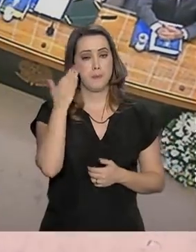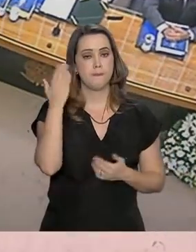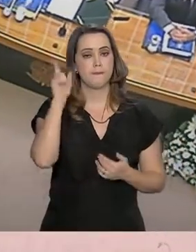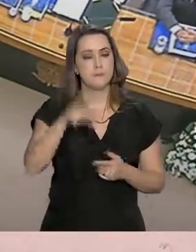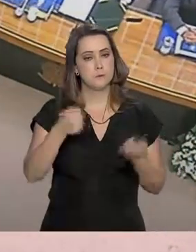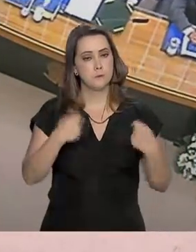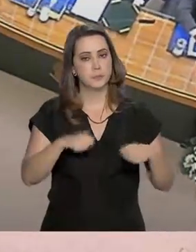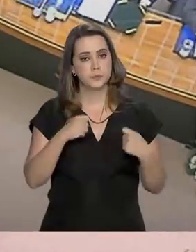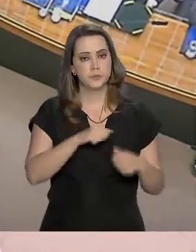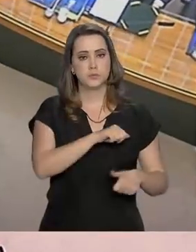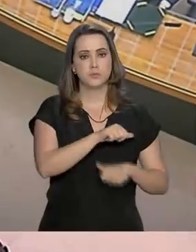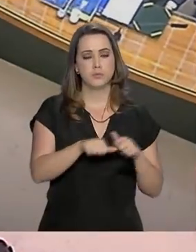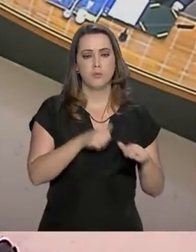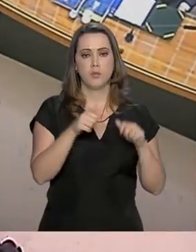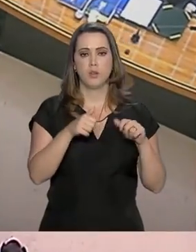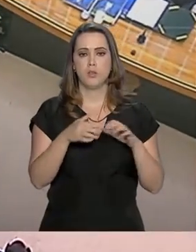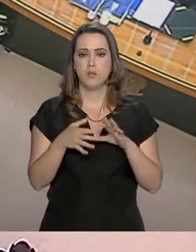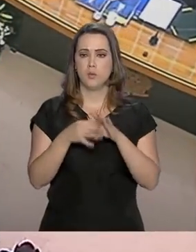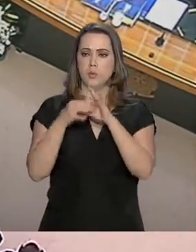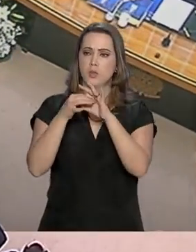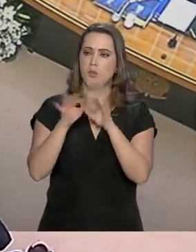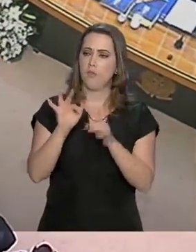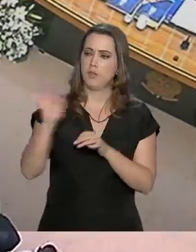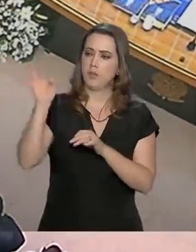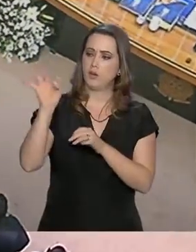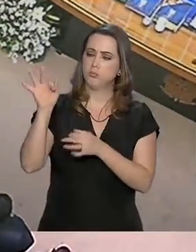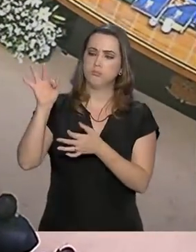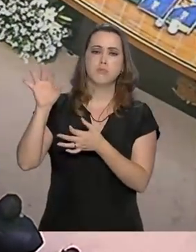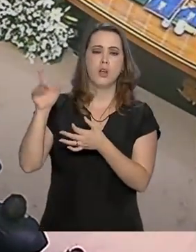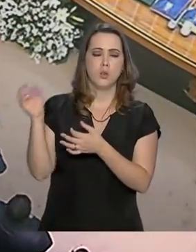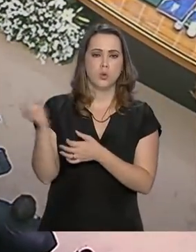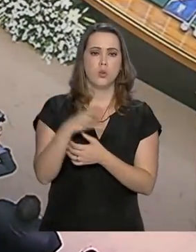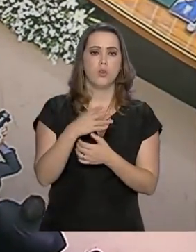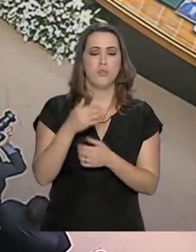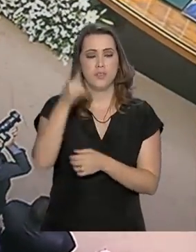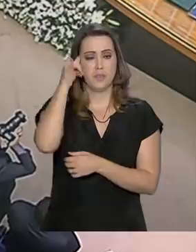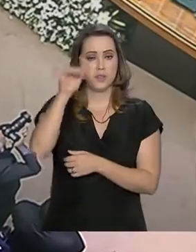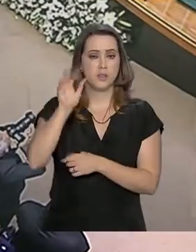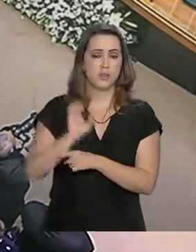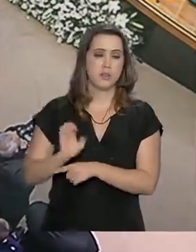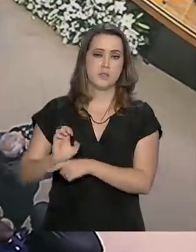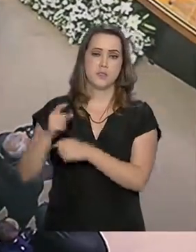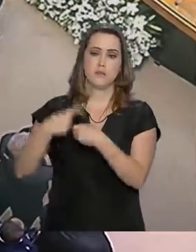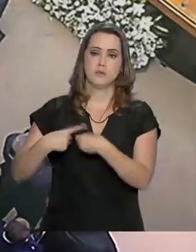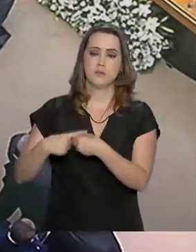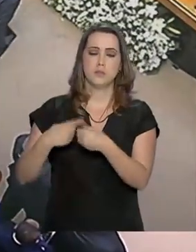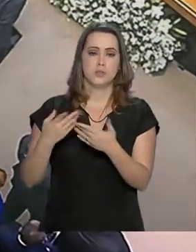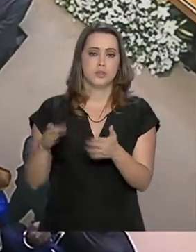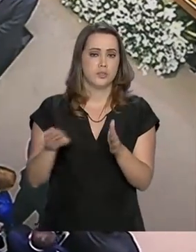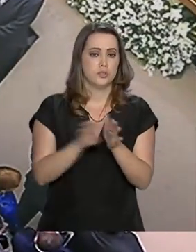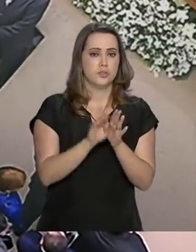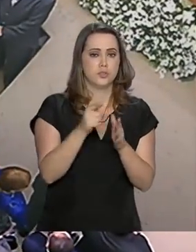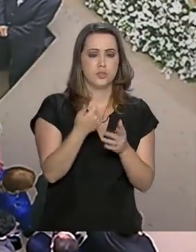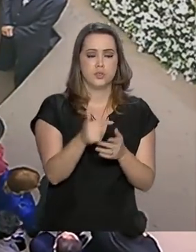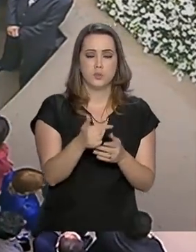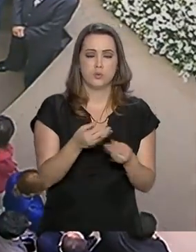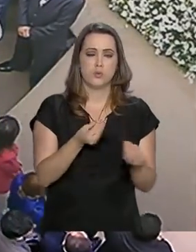necessariamente uma repactuação federativa, evitando que estados e municípios cheguem a um quadro de